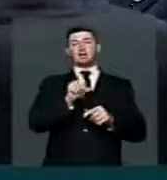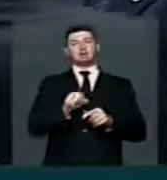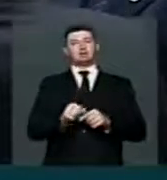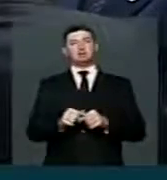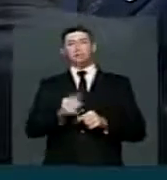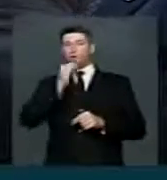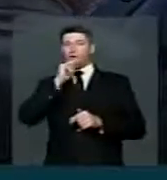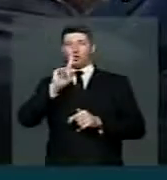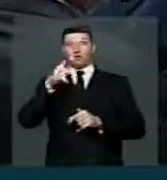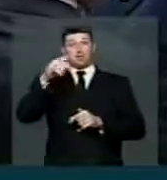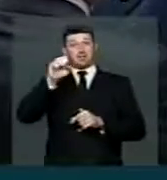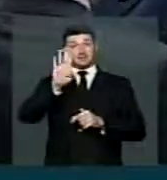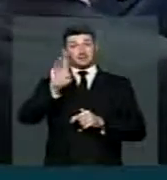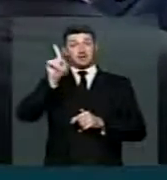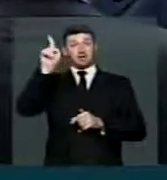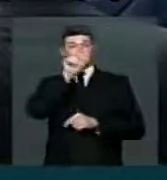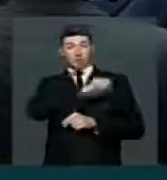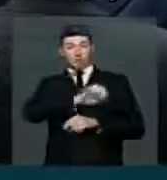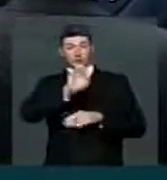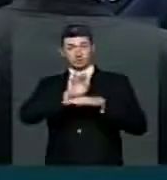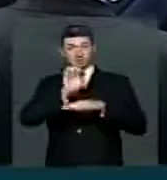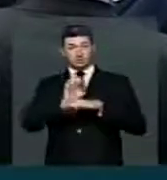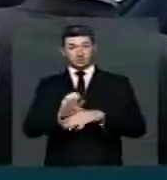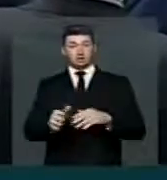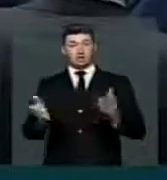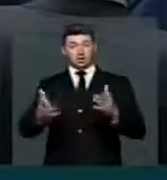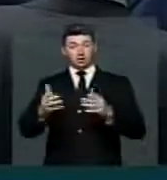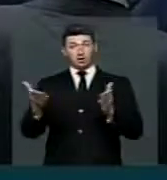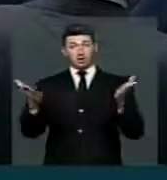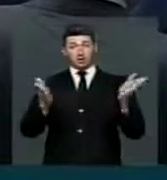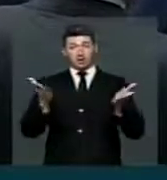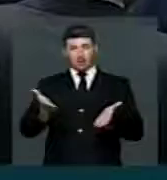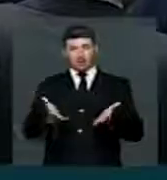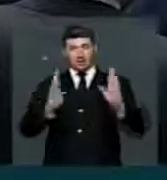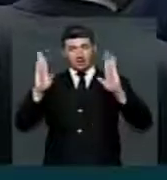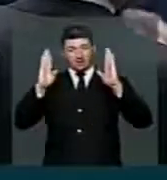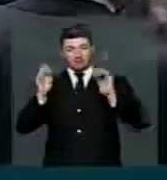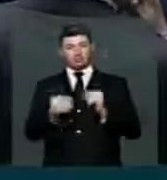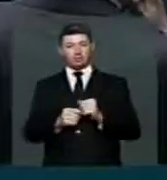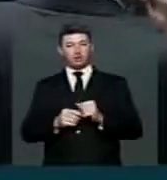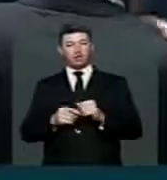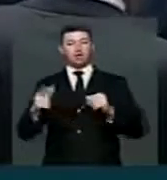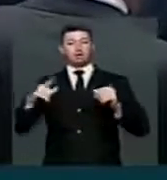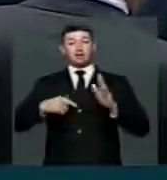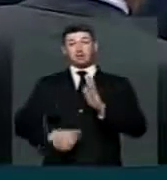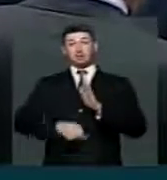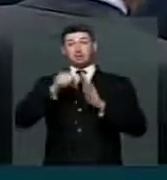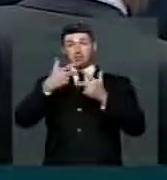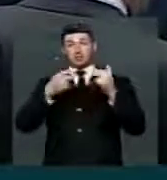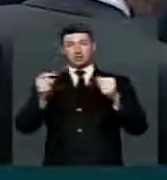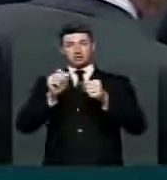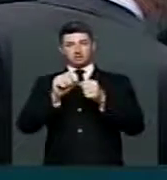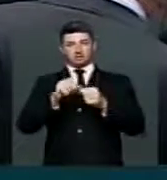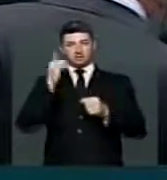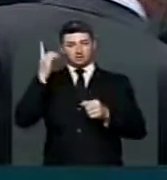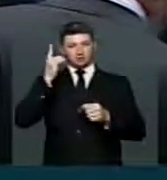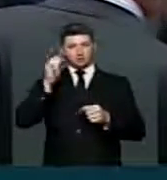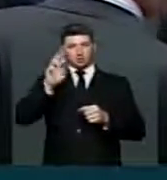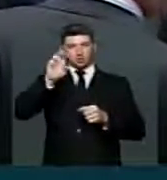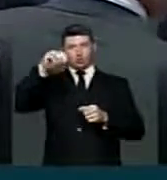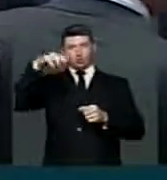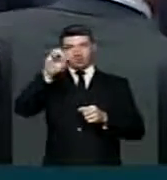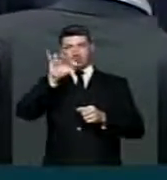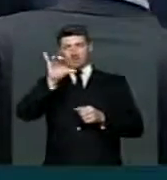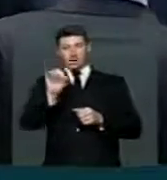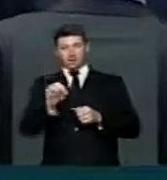é à toa que o PSB no estado do Rio de Janeiro, nesse novo momento que atravessa, como primeira medida que teve do deputado Romário